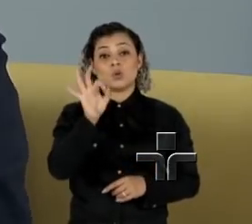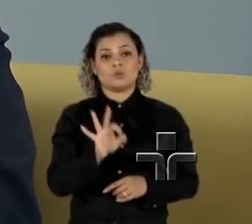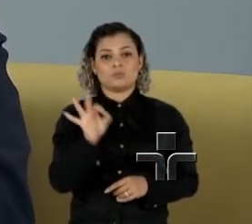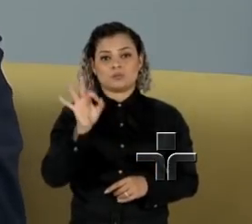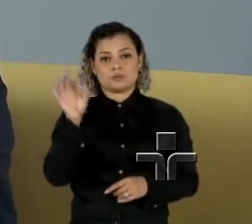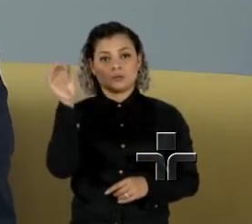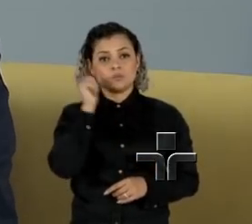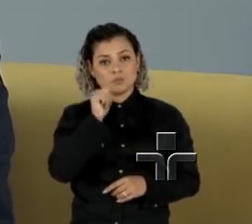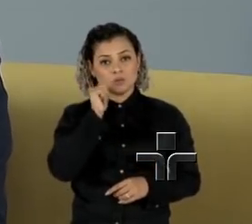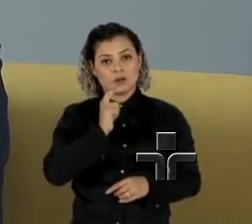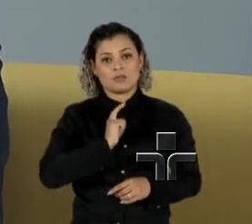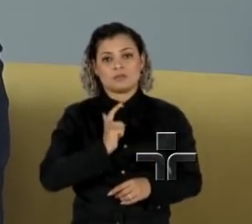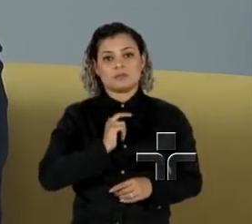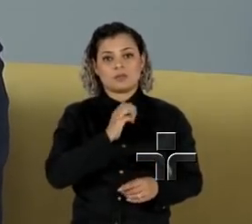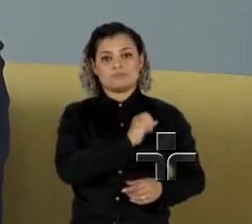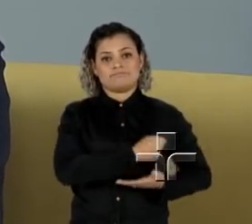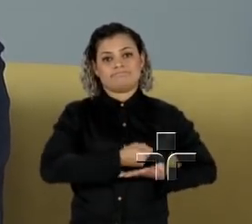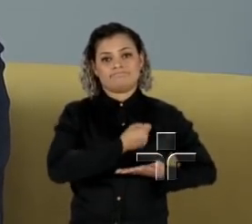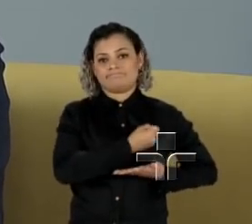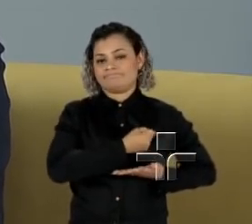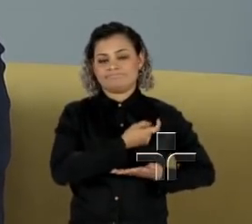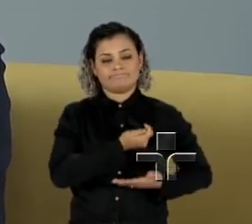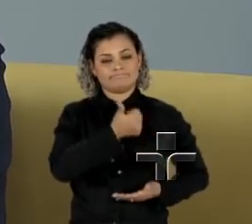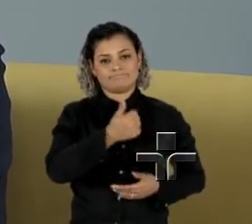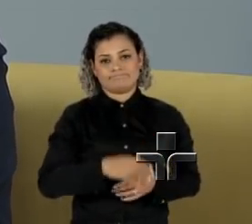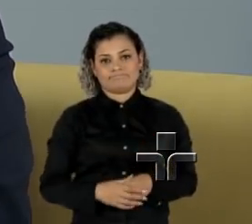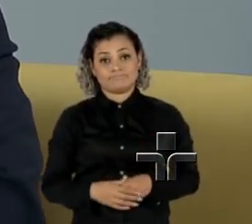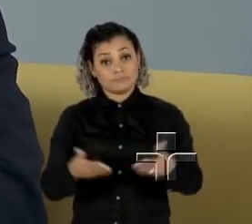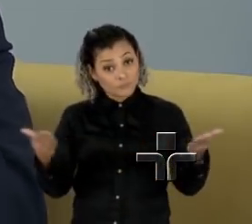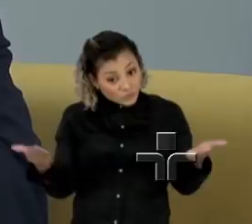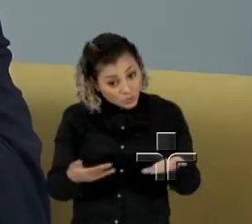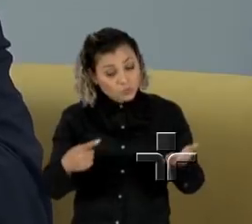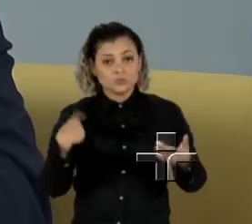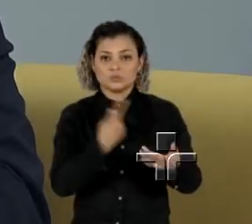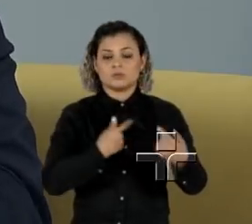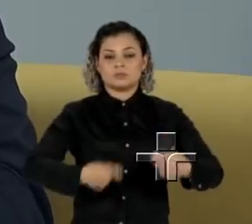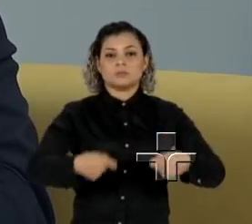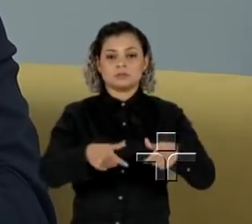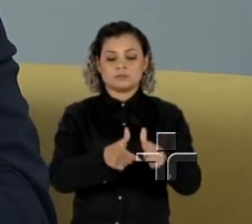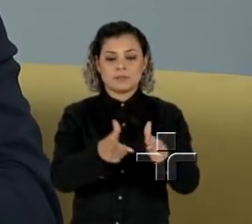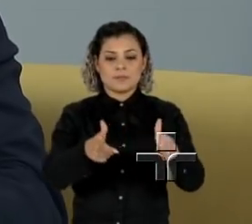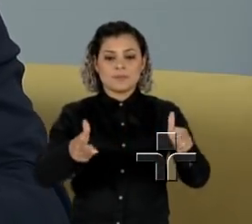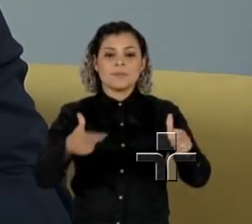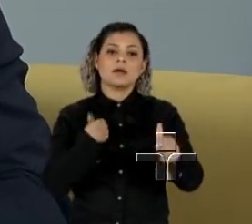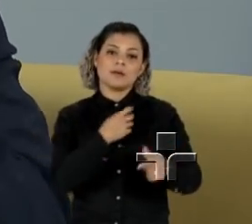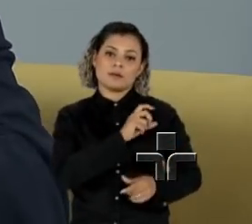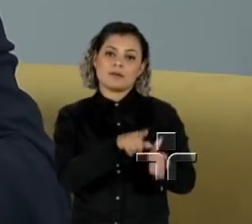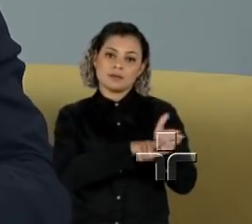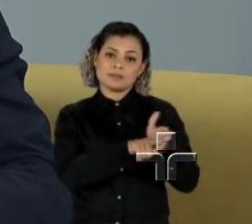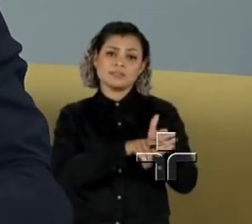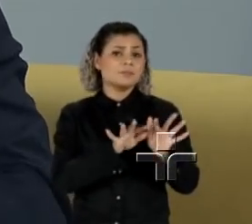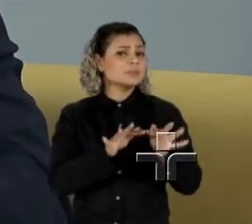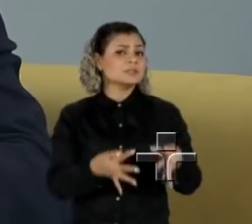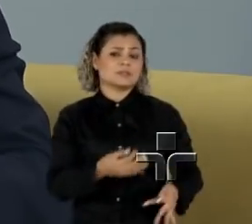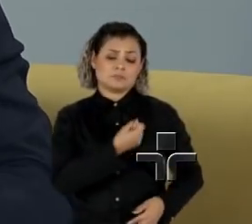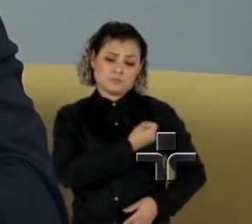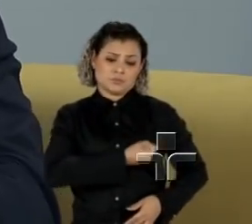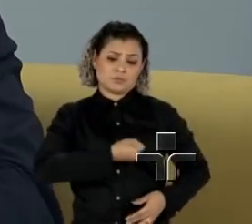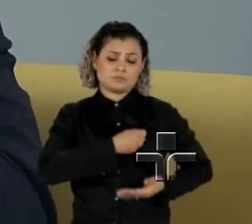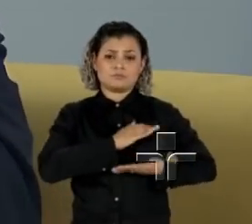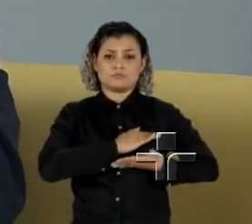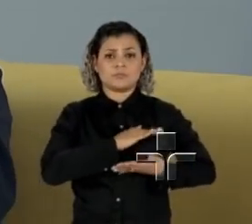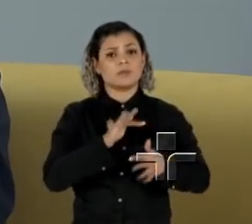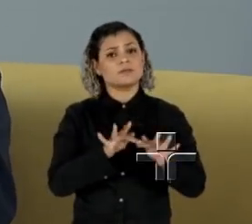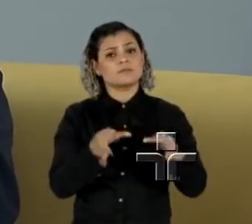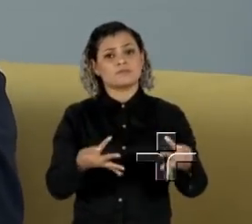mulheres têm acesso à mamografia. Então, nós precisamos hoje ampliar o acesso a este exame, que é um exame simples, fácil e